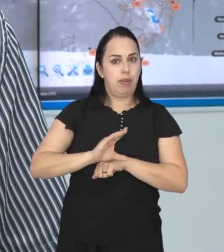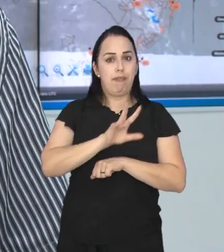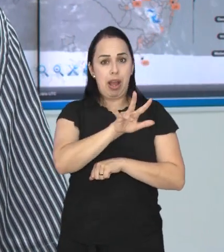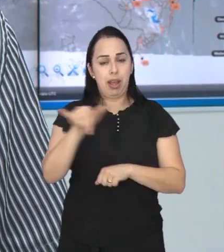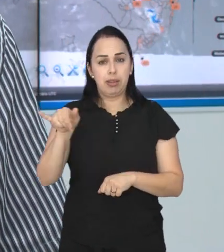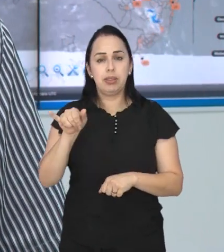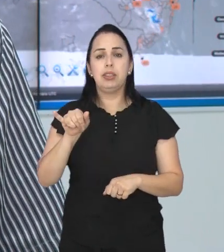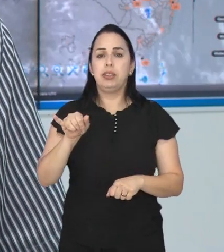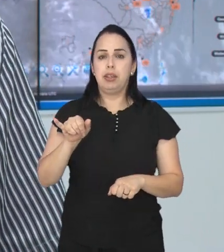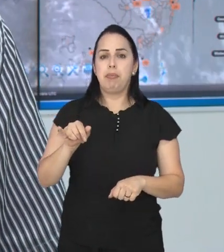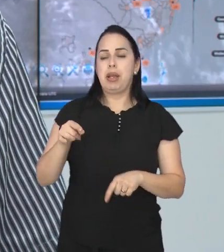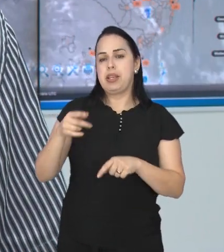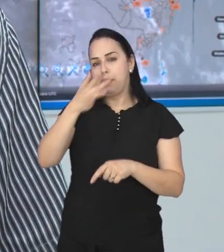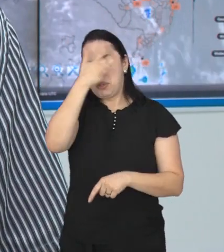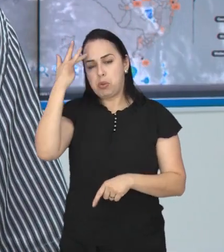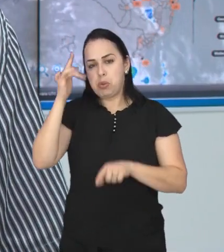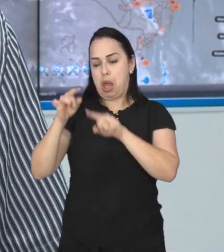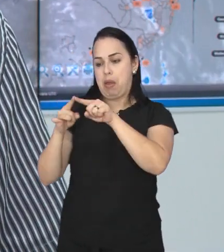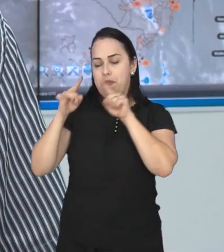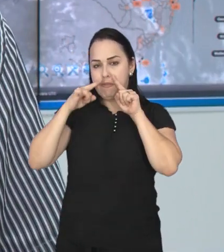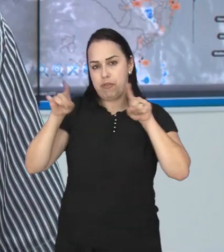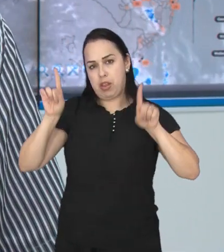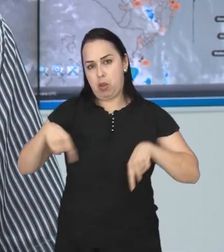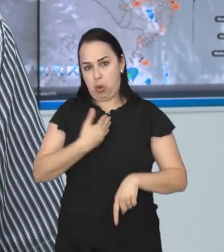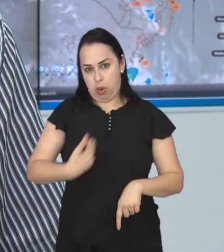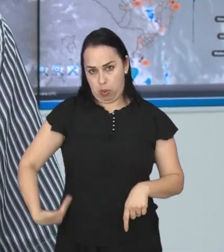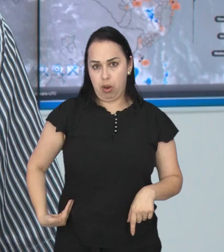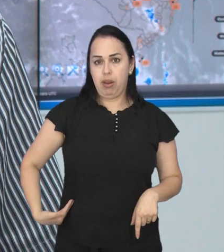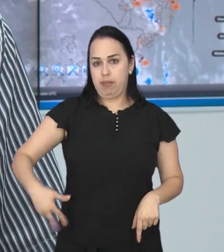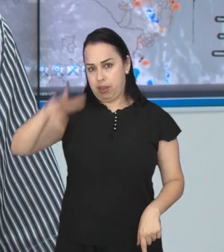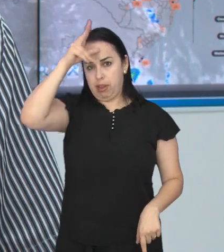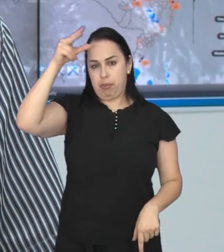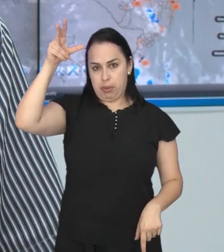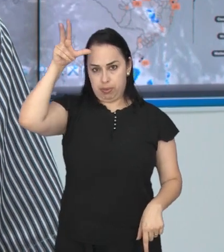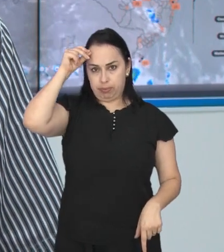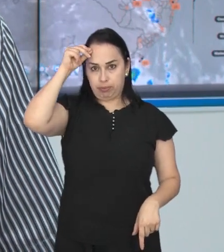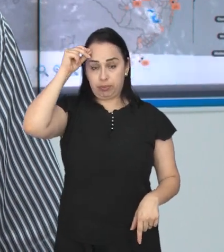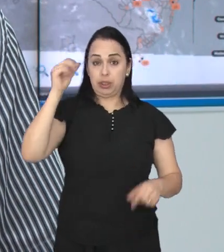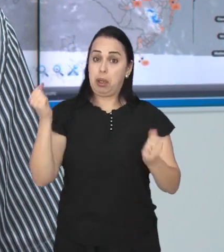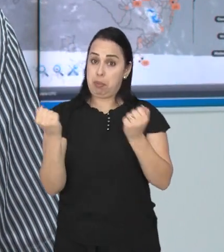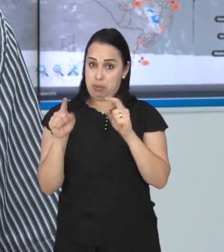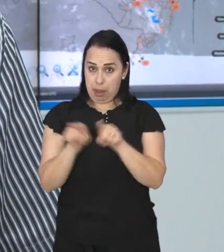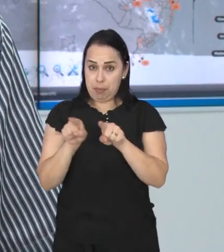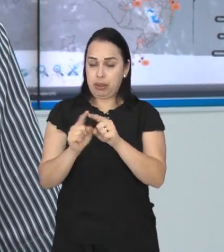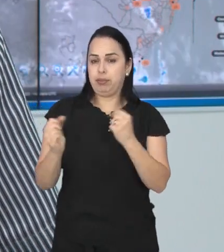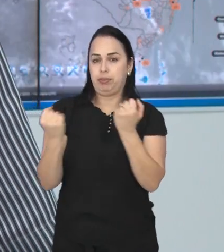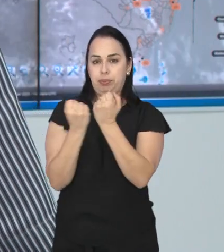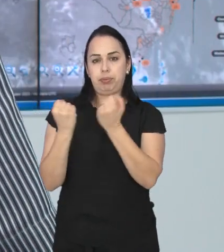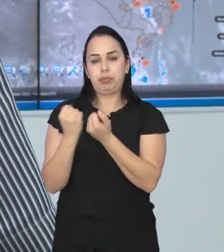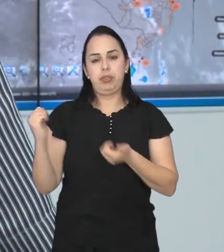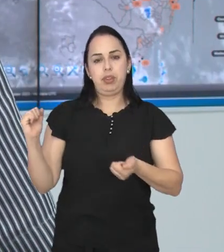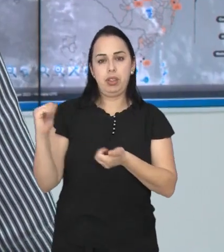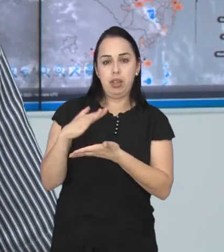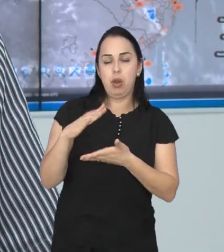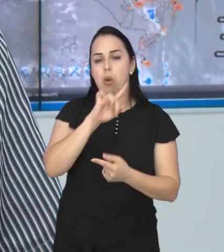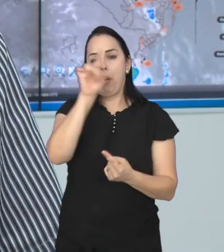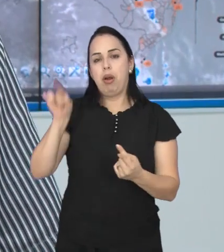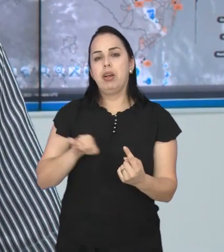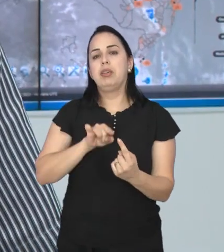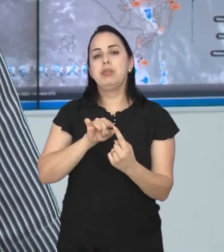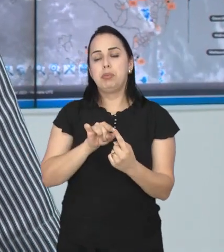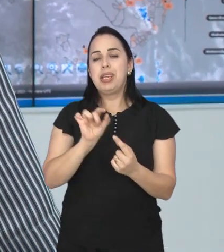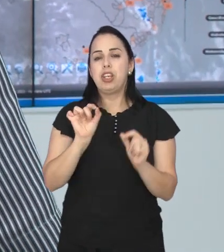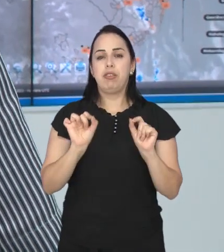capacitação para os servidores da prefeitura municipal e também da defesa civil, com o objetivo